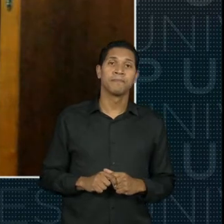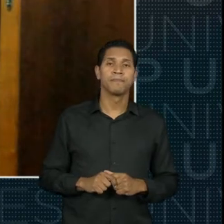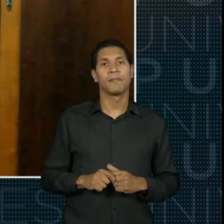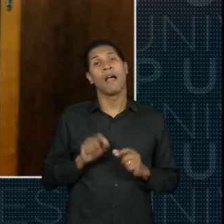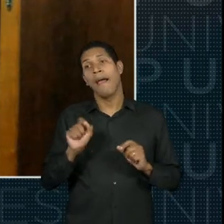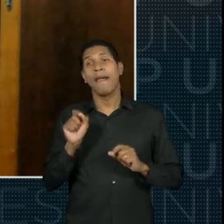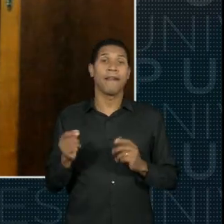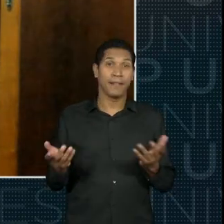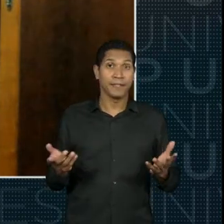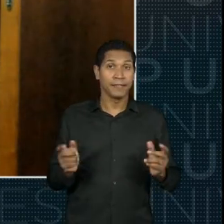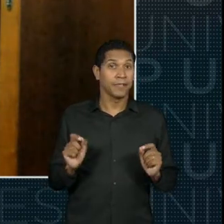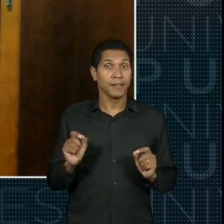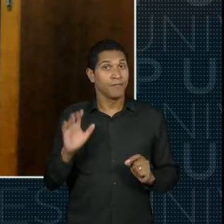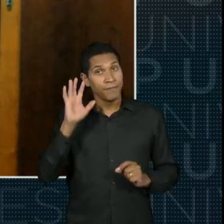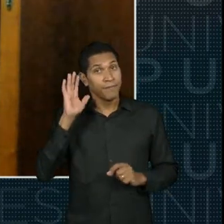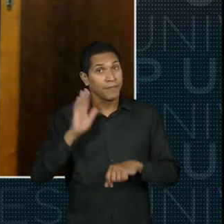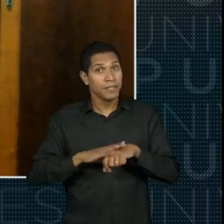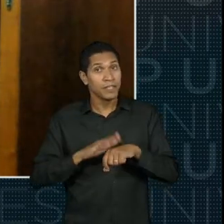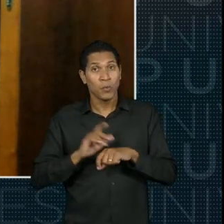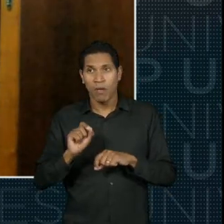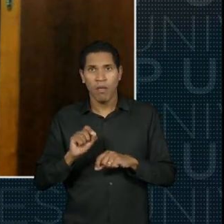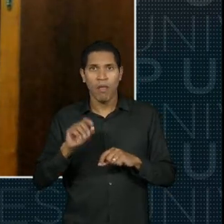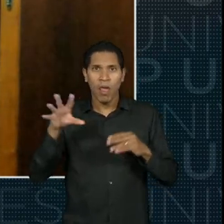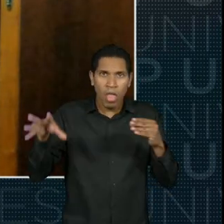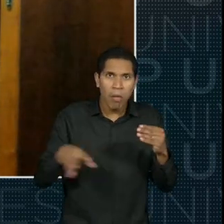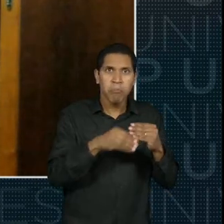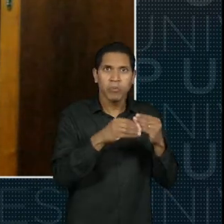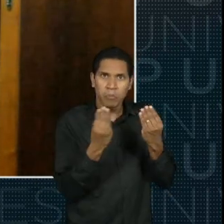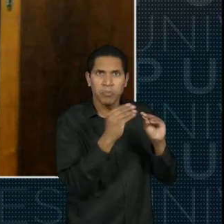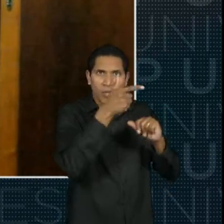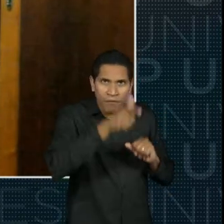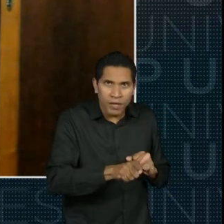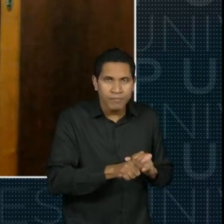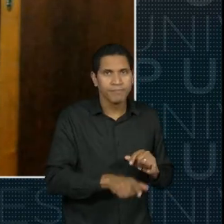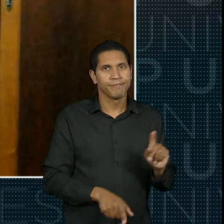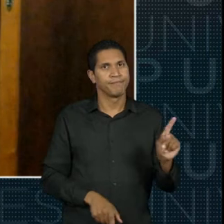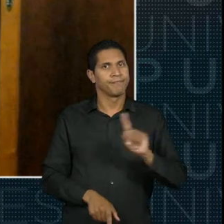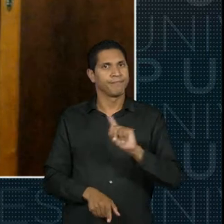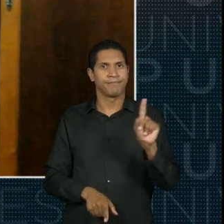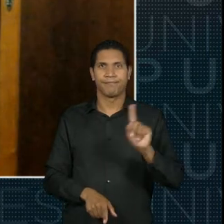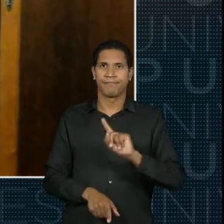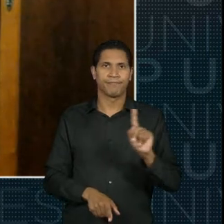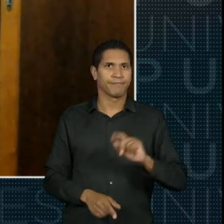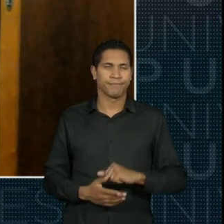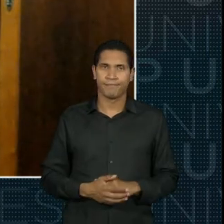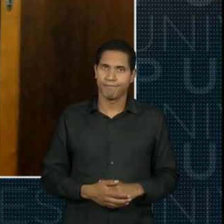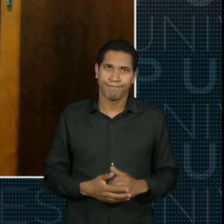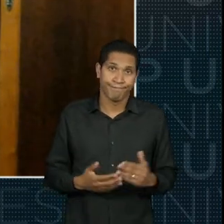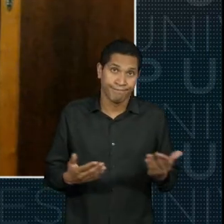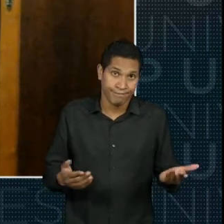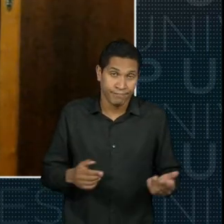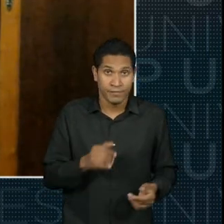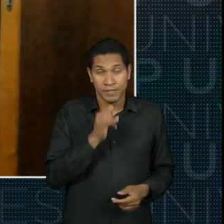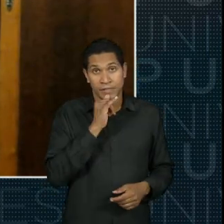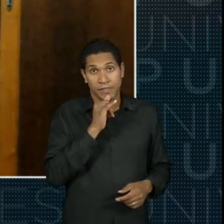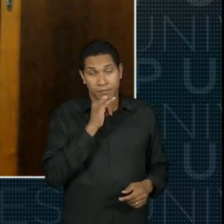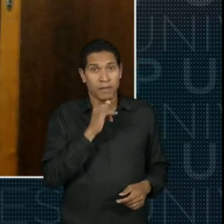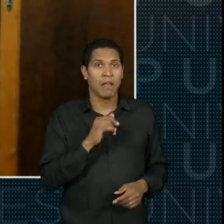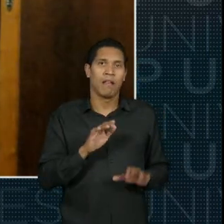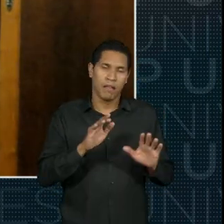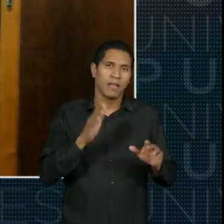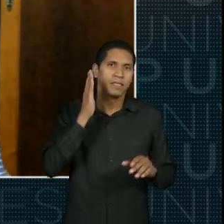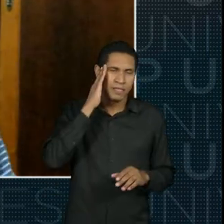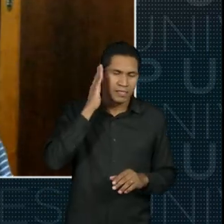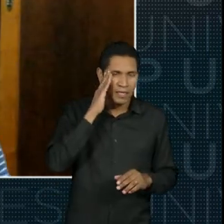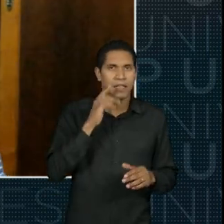Nesse caso, não vai ser possível, mesmo que o aluno não tenha atingido o limite de 10 certificados,